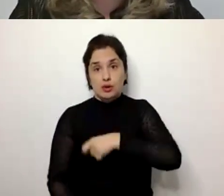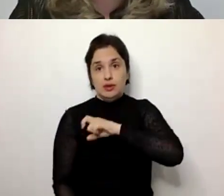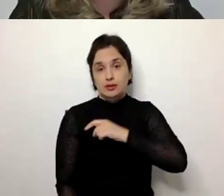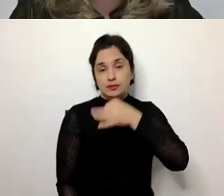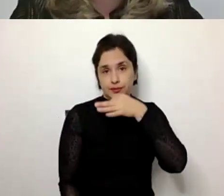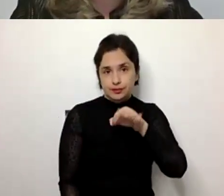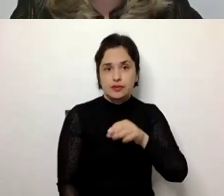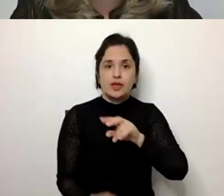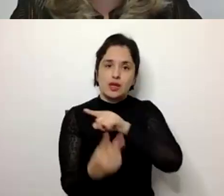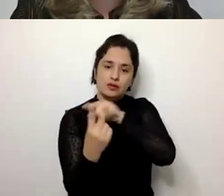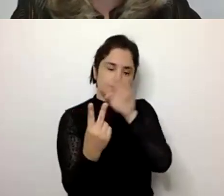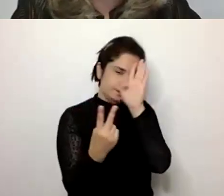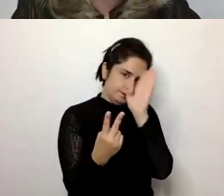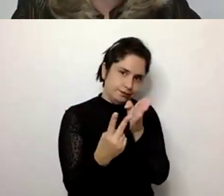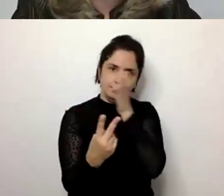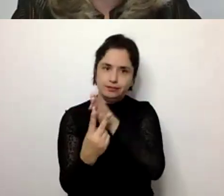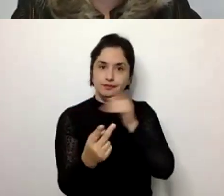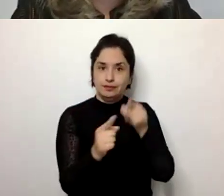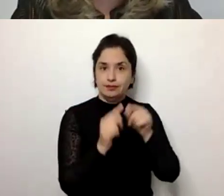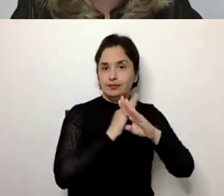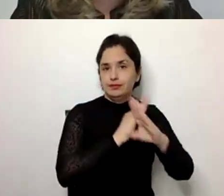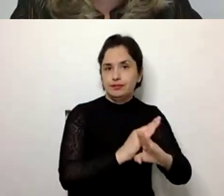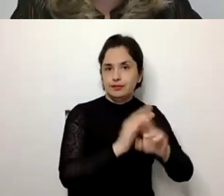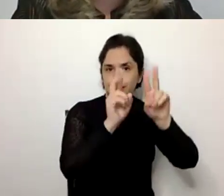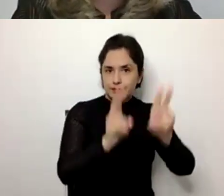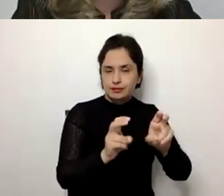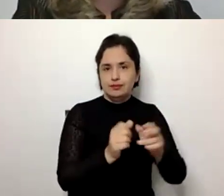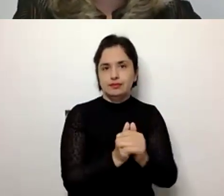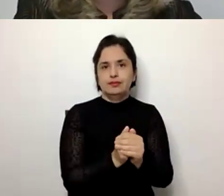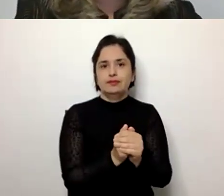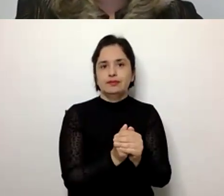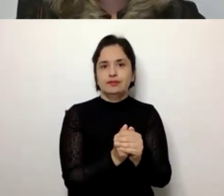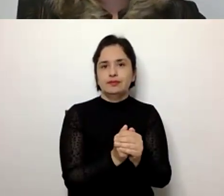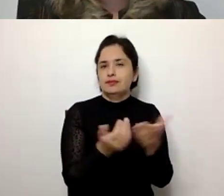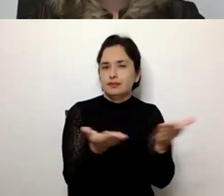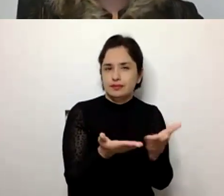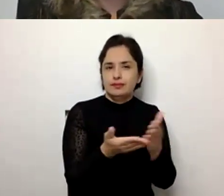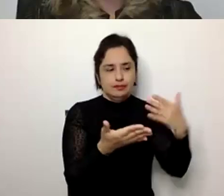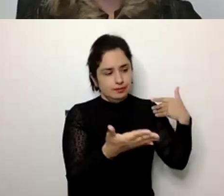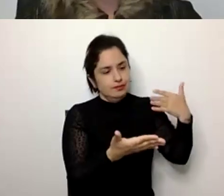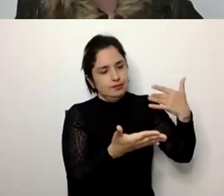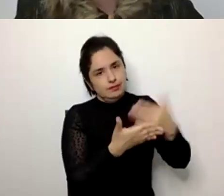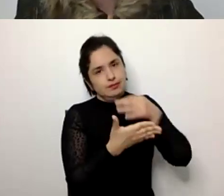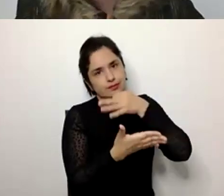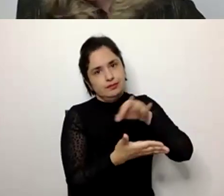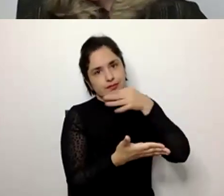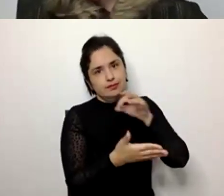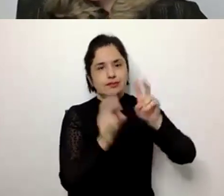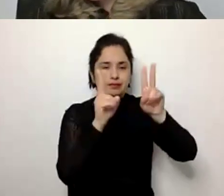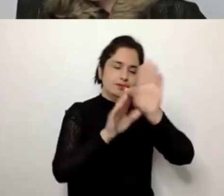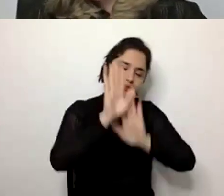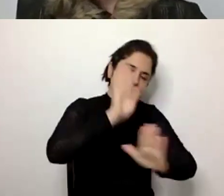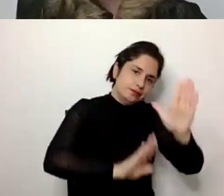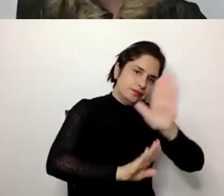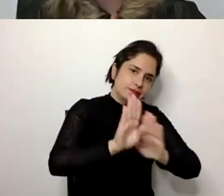perspectivas para poder mirar tudo isso. A primeira é a prevenção, e a prevenção, um pouco como a venida a falar todo este rato, em cuidado de